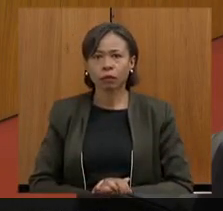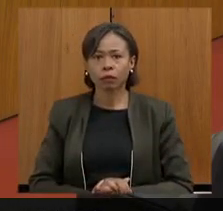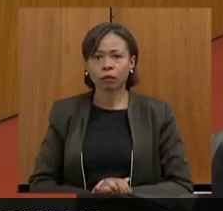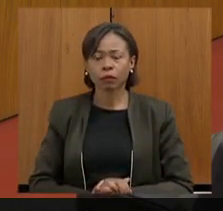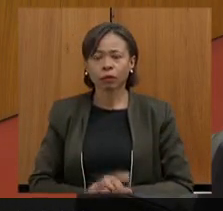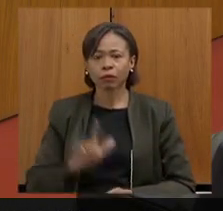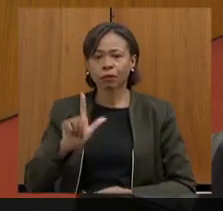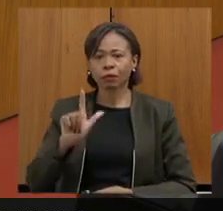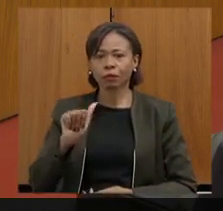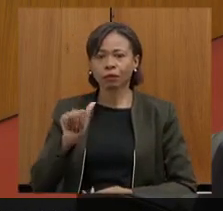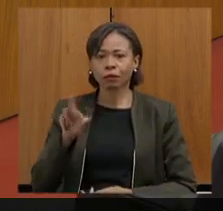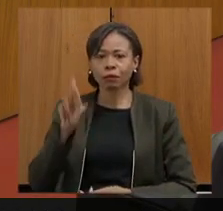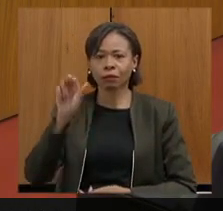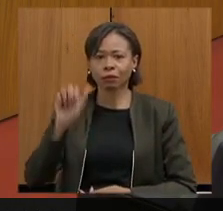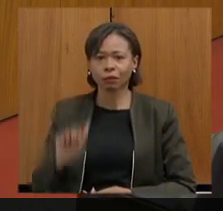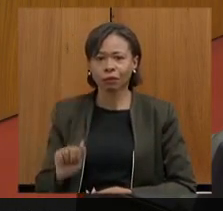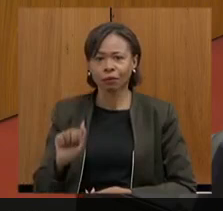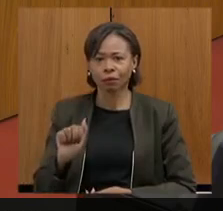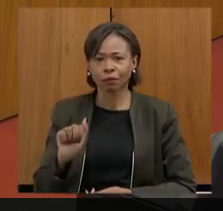Deputada Laura, com a palavra.